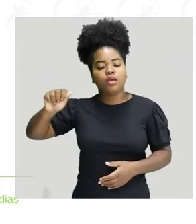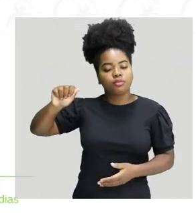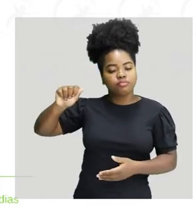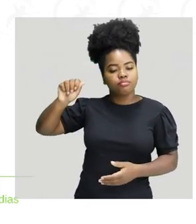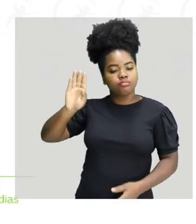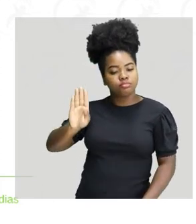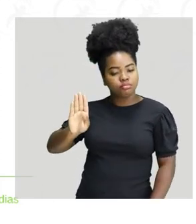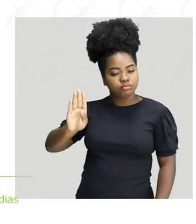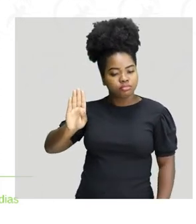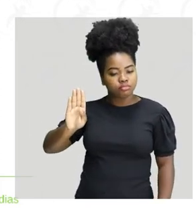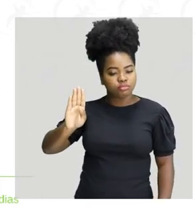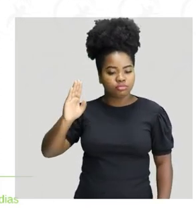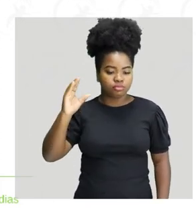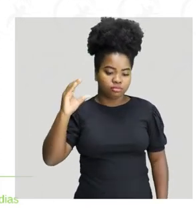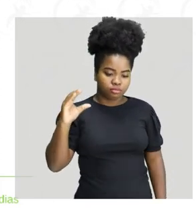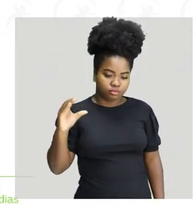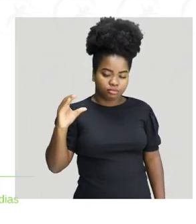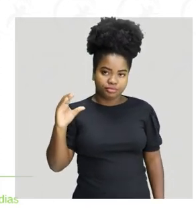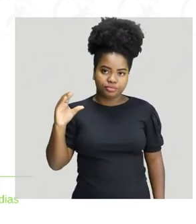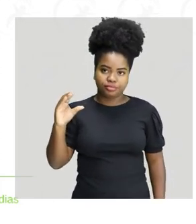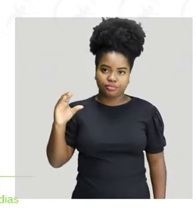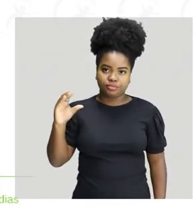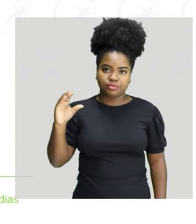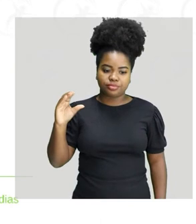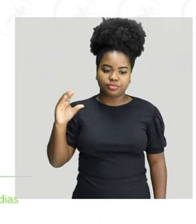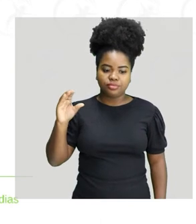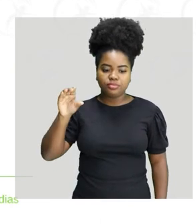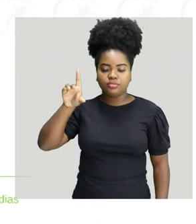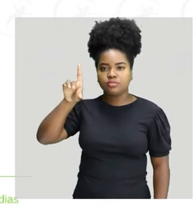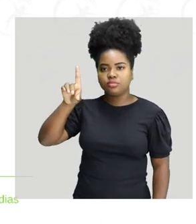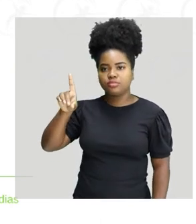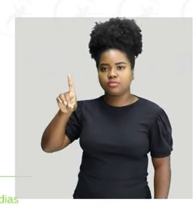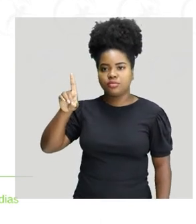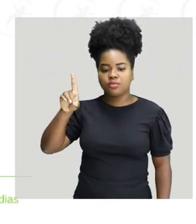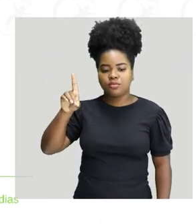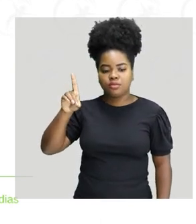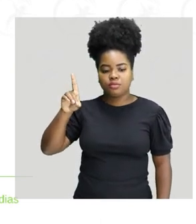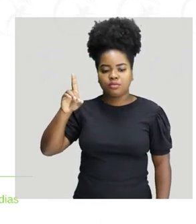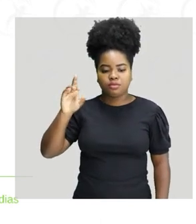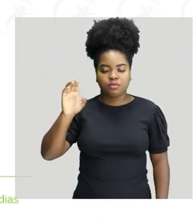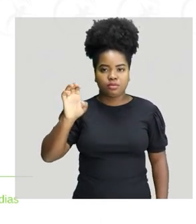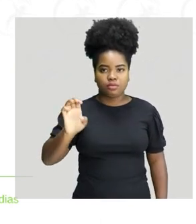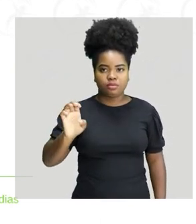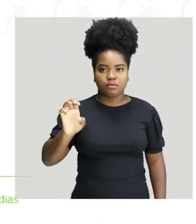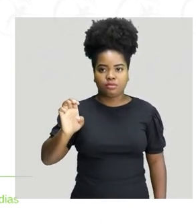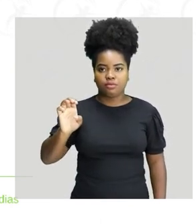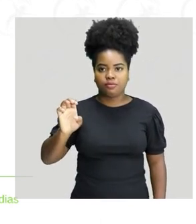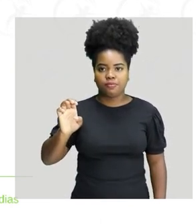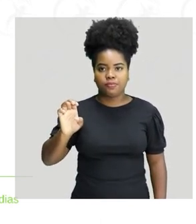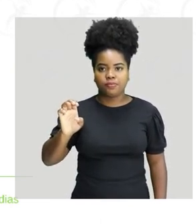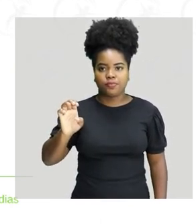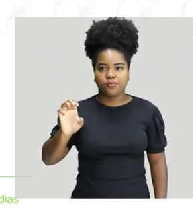letra B, frequência, letra C, velocidade, letra D, intensidade e letra E,